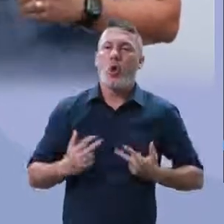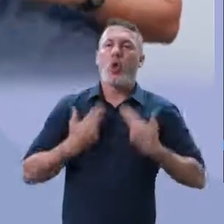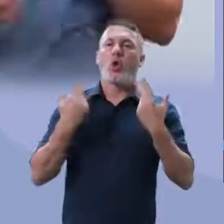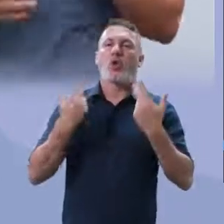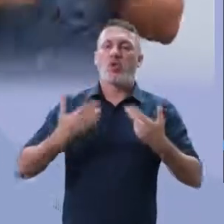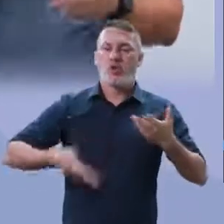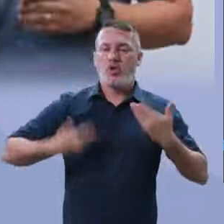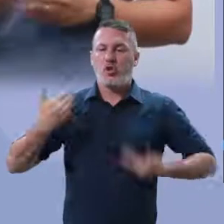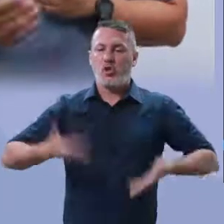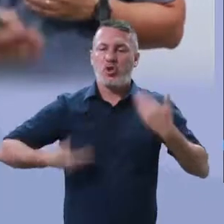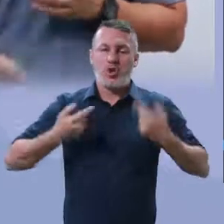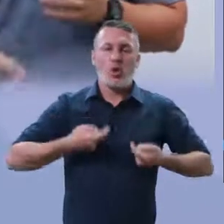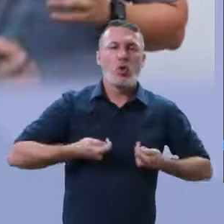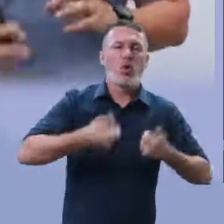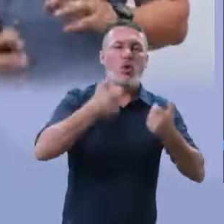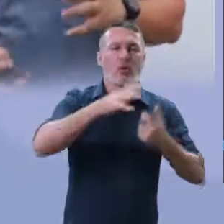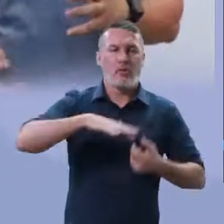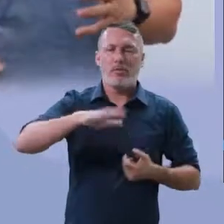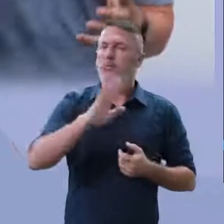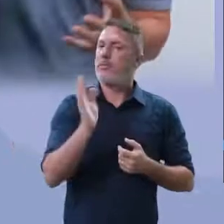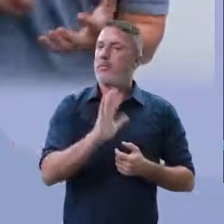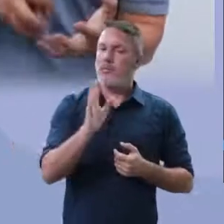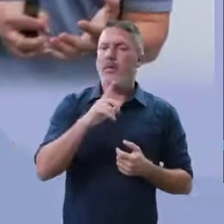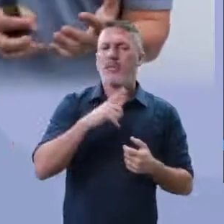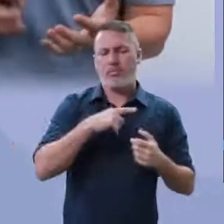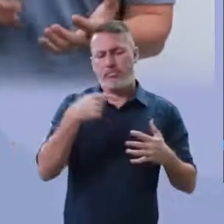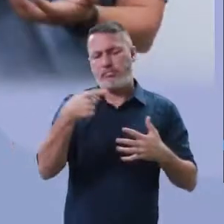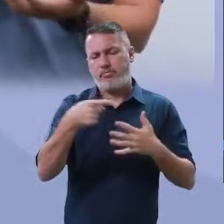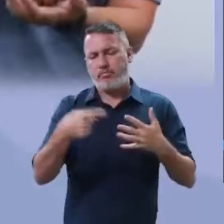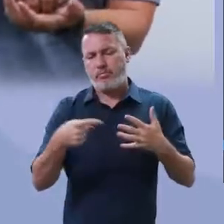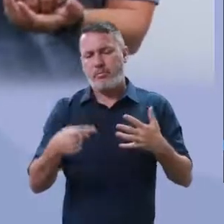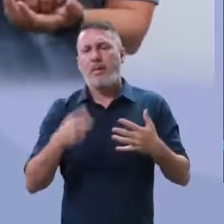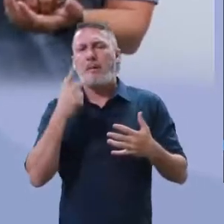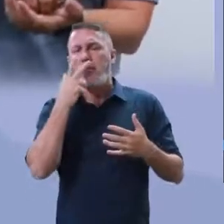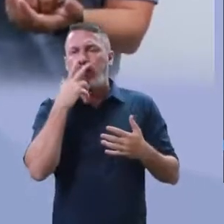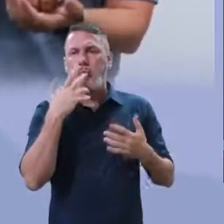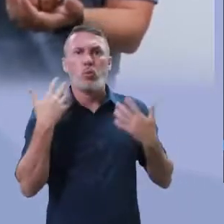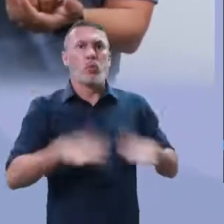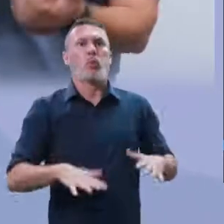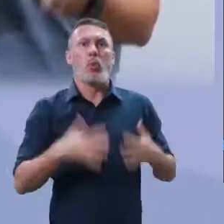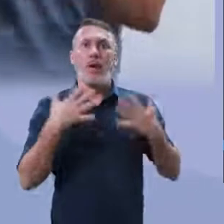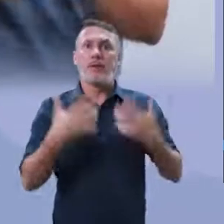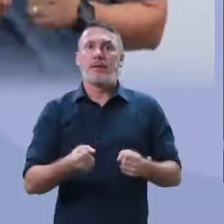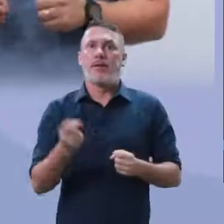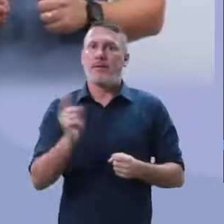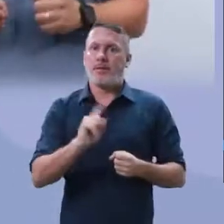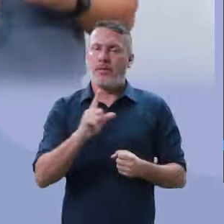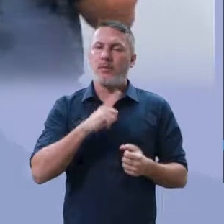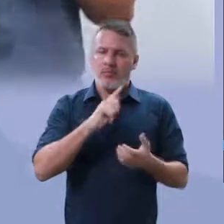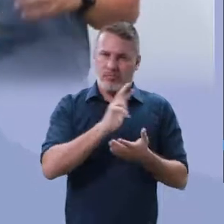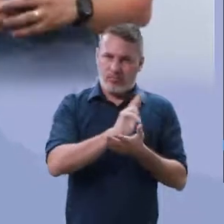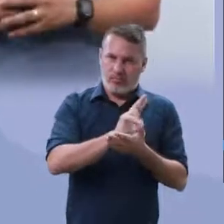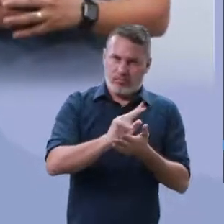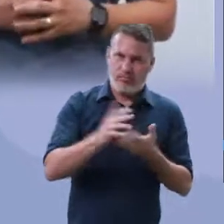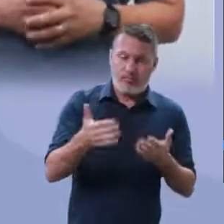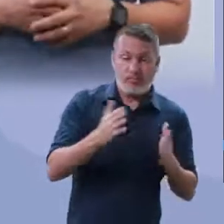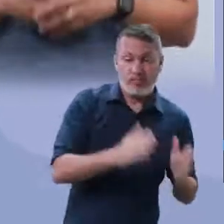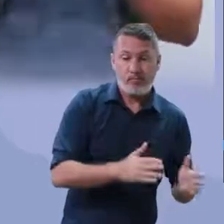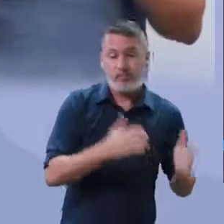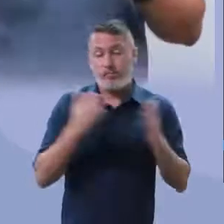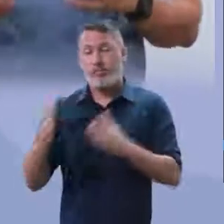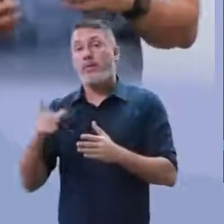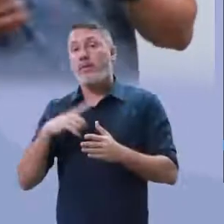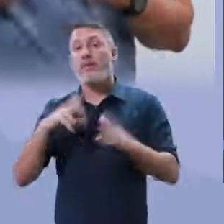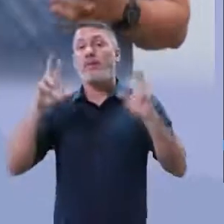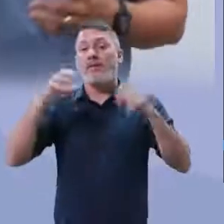Nós temos outros fatores que vão trazer ali um bloqueio para isso. Beleza, meu aluno? Falamos também sobre o